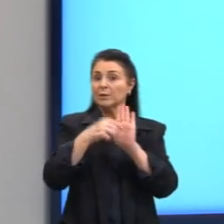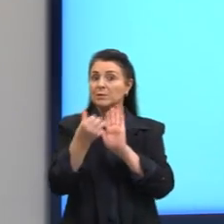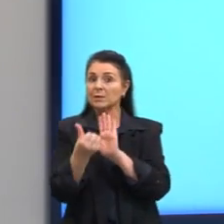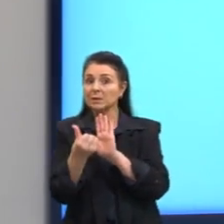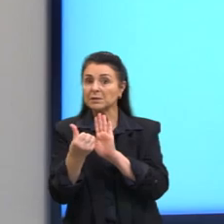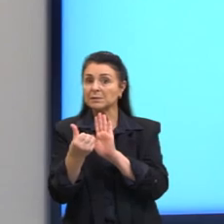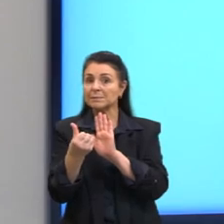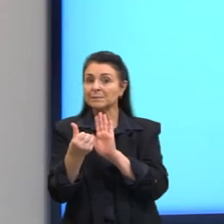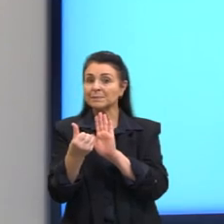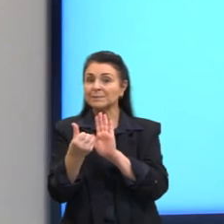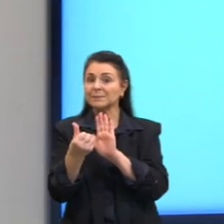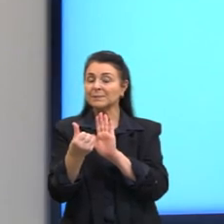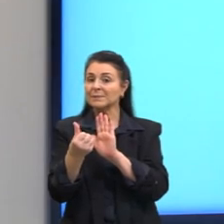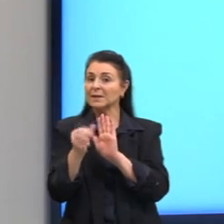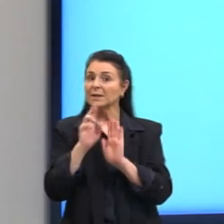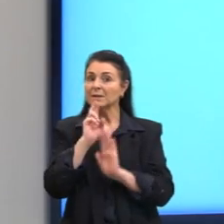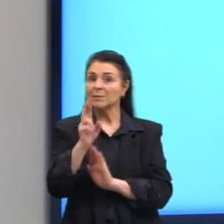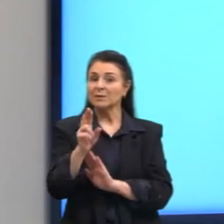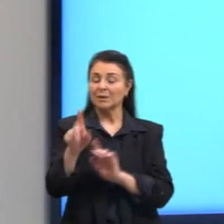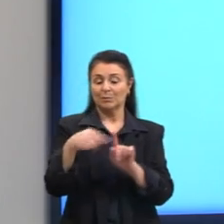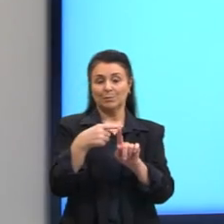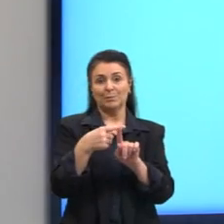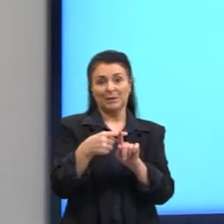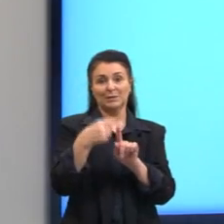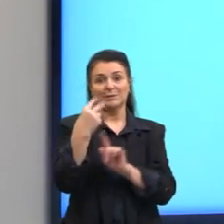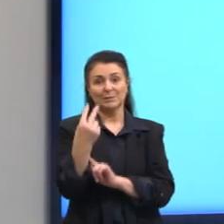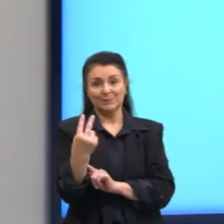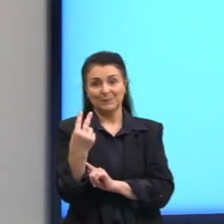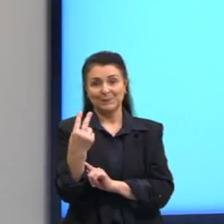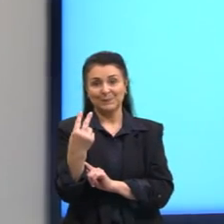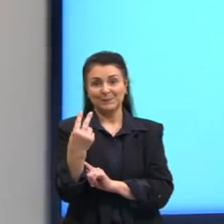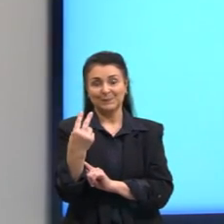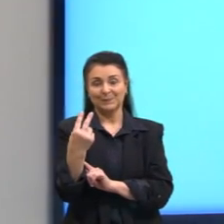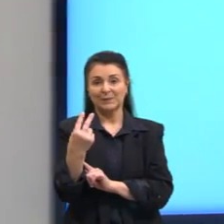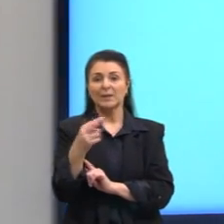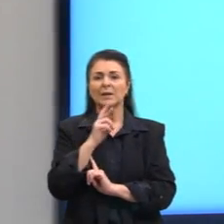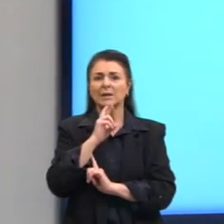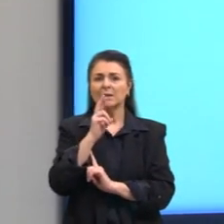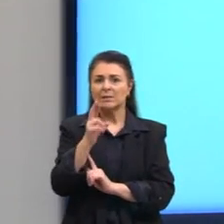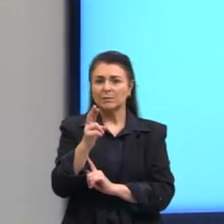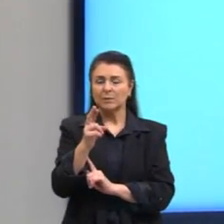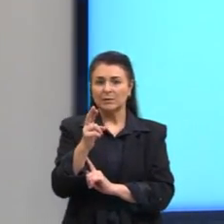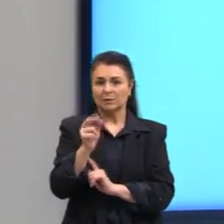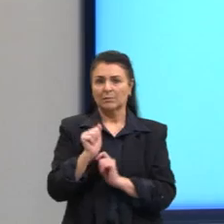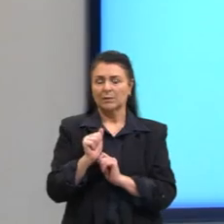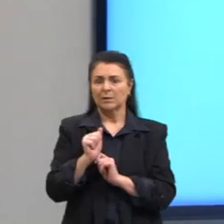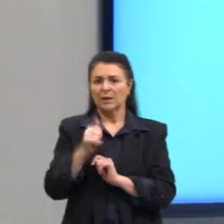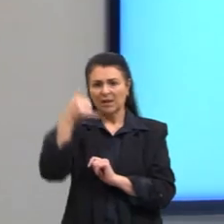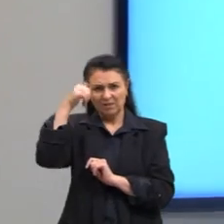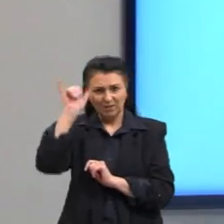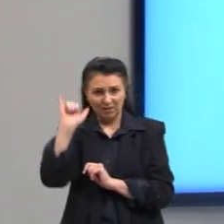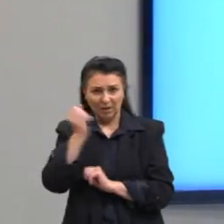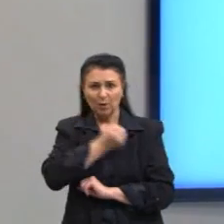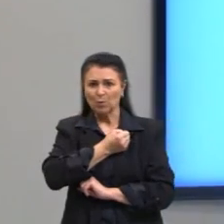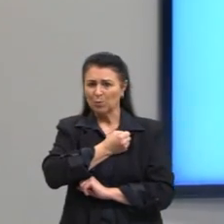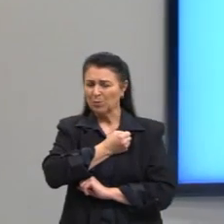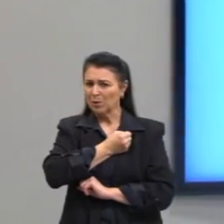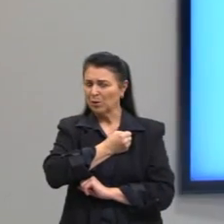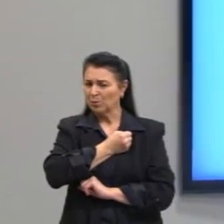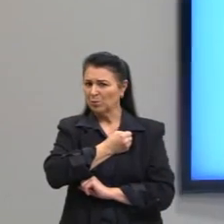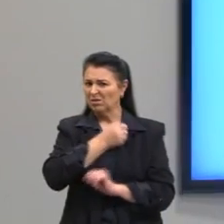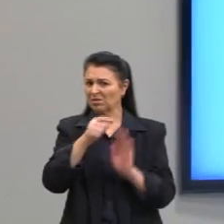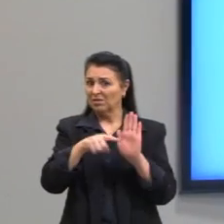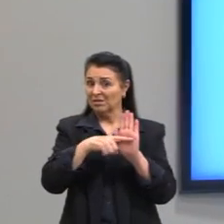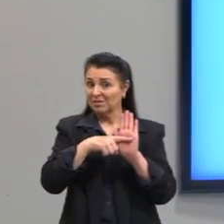do 8, que é maior que 6. Então, a resposta, então, a nossa resposta sobre evitar ou não os números negativos, e essa era a